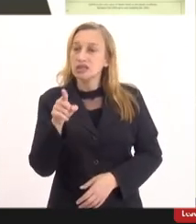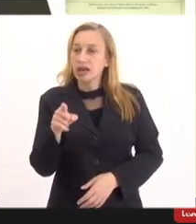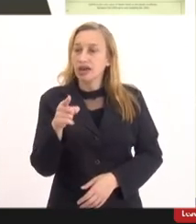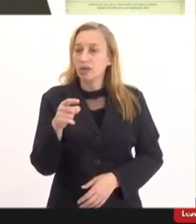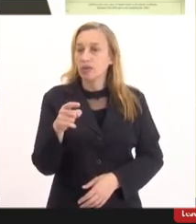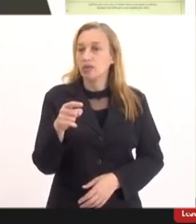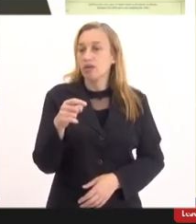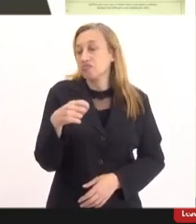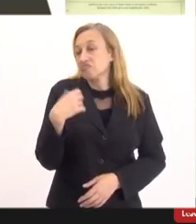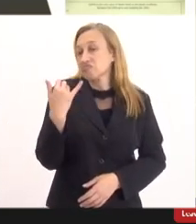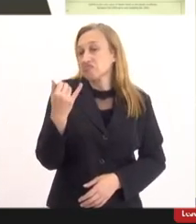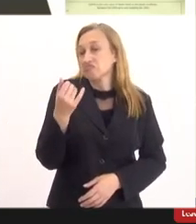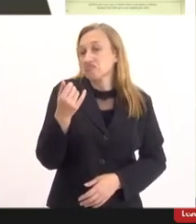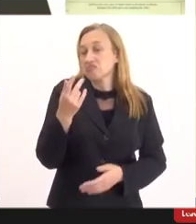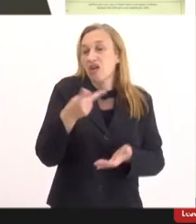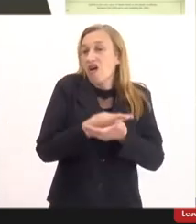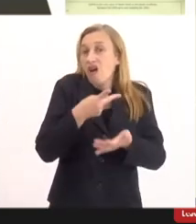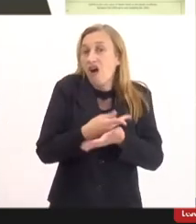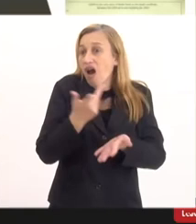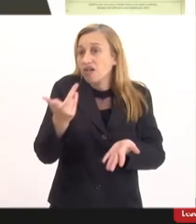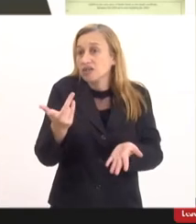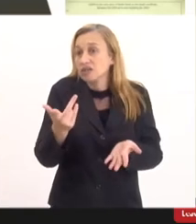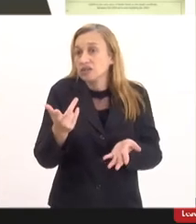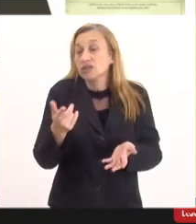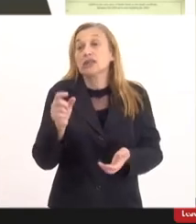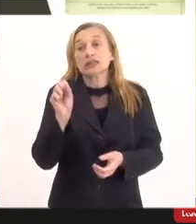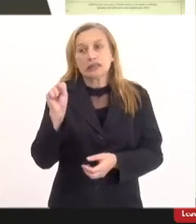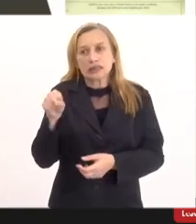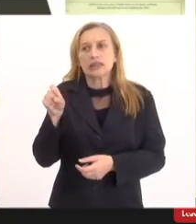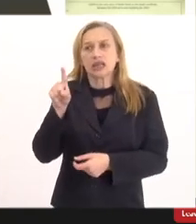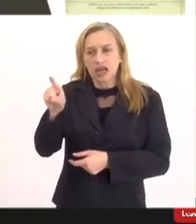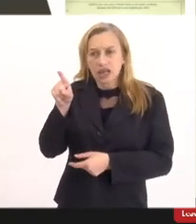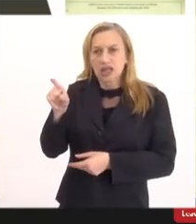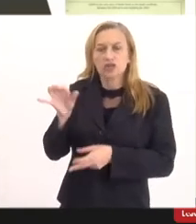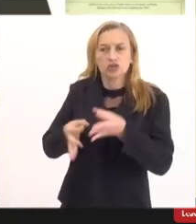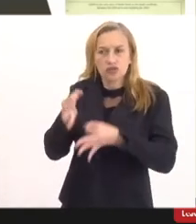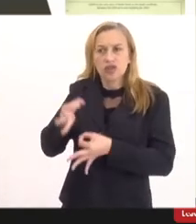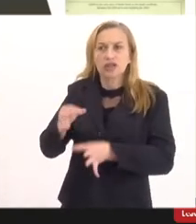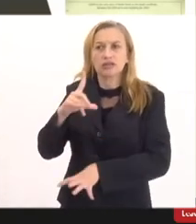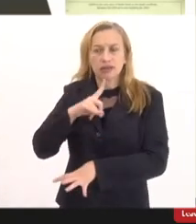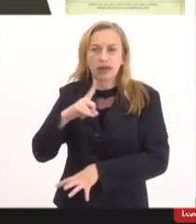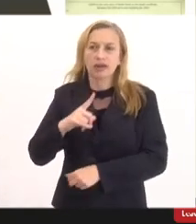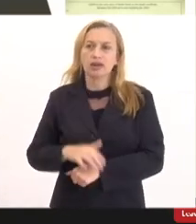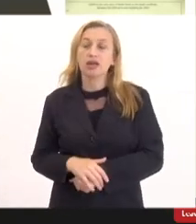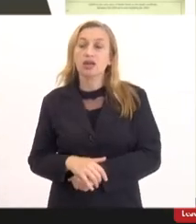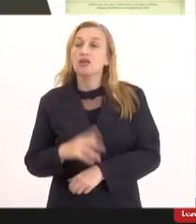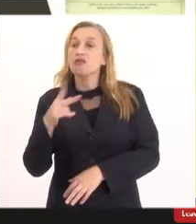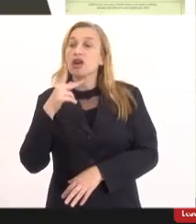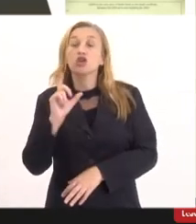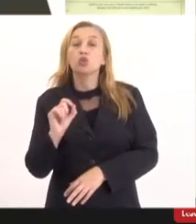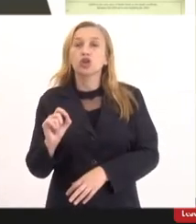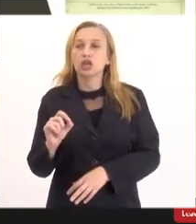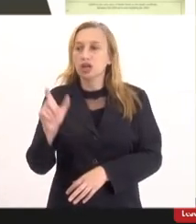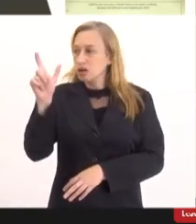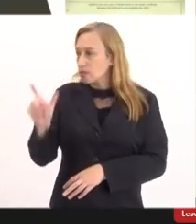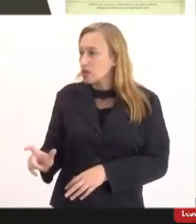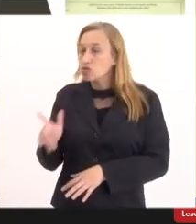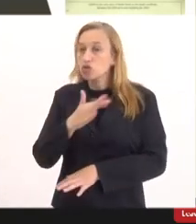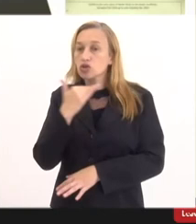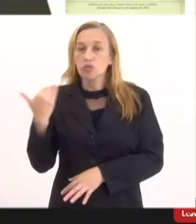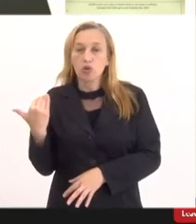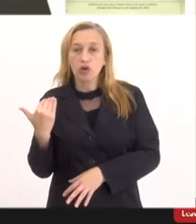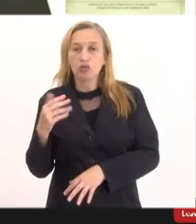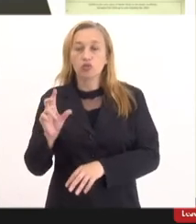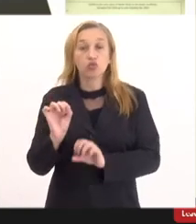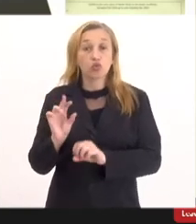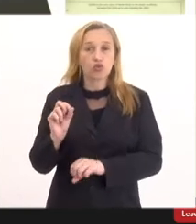absurdo é um absurdo aqui sim se justifica e nós estamos dizendo o seguinte foram pacientes que morreram do